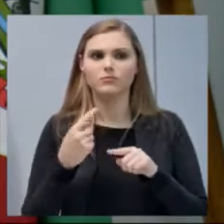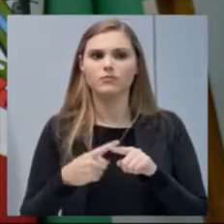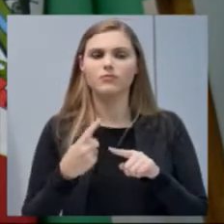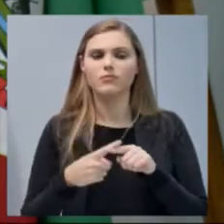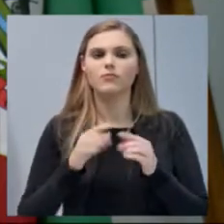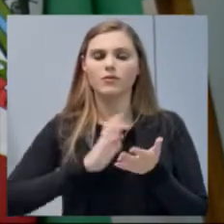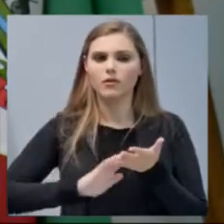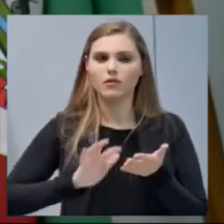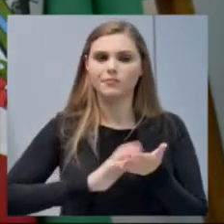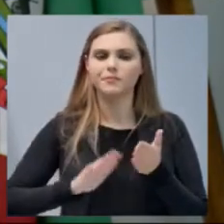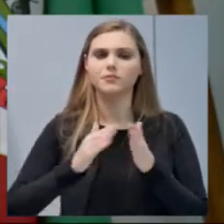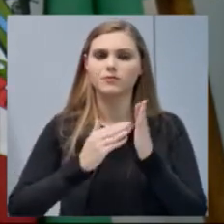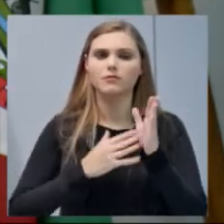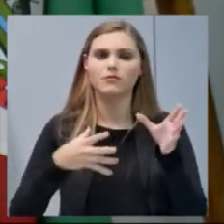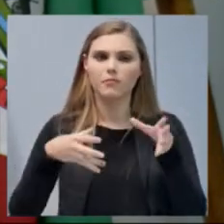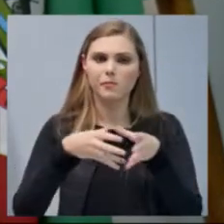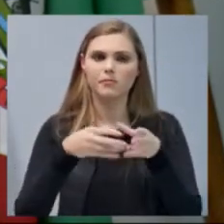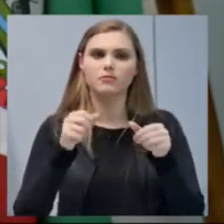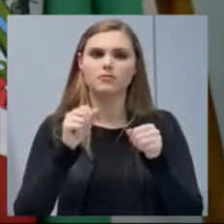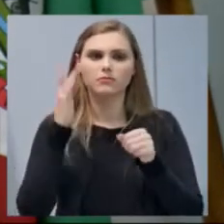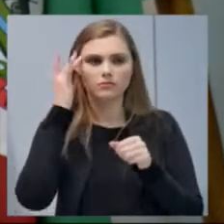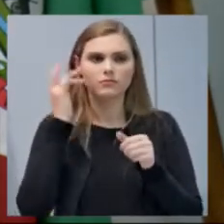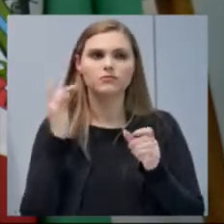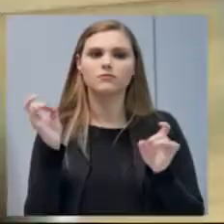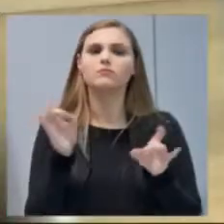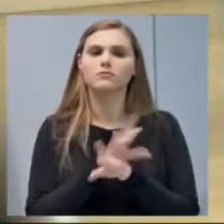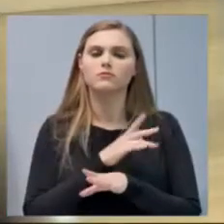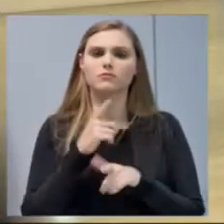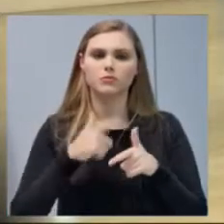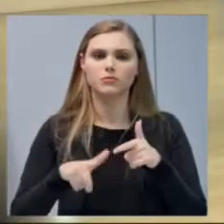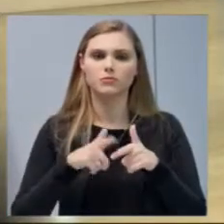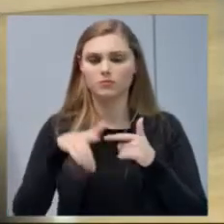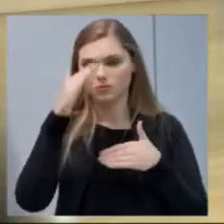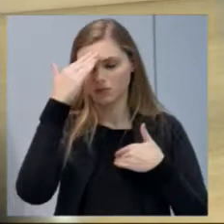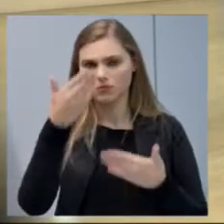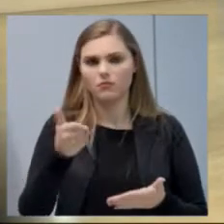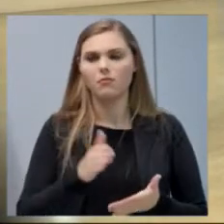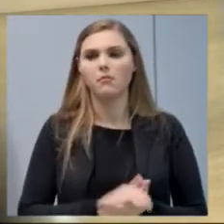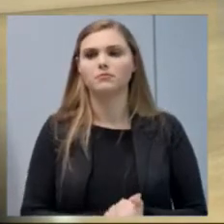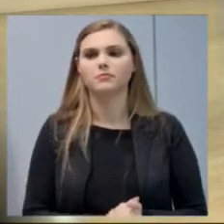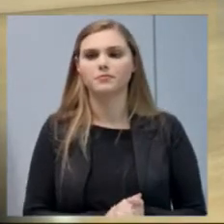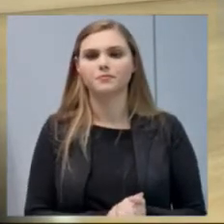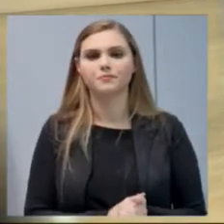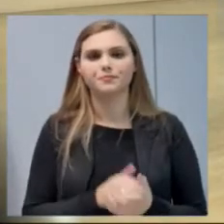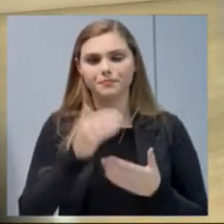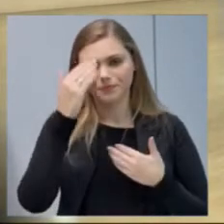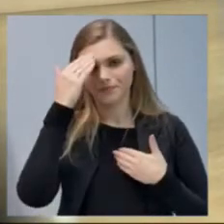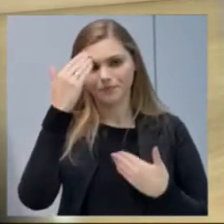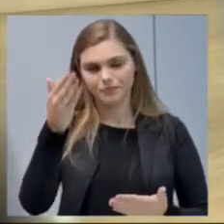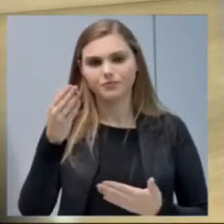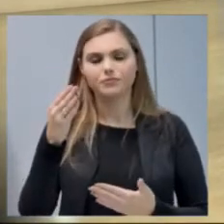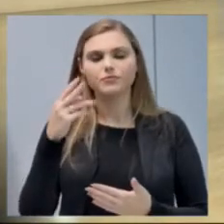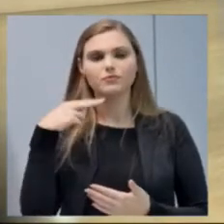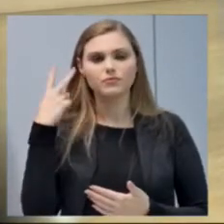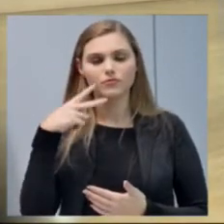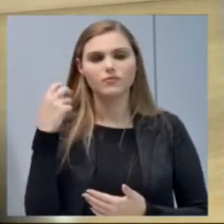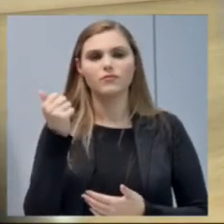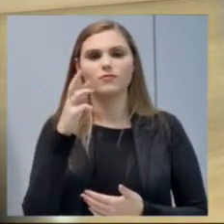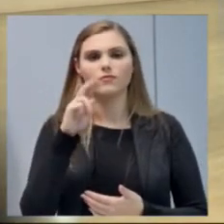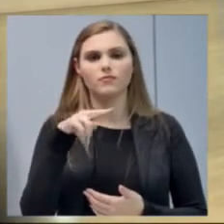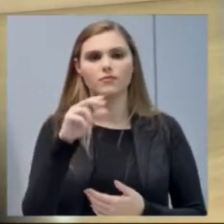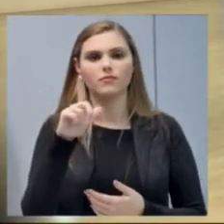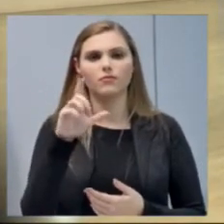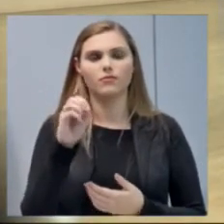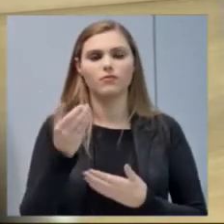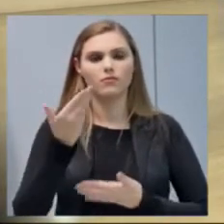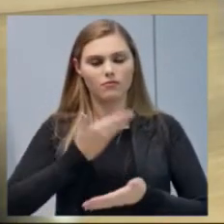equipe, vai se conseguir resolver esse problema. Obrigado. Agradeço ao vereador Arnaldo pela parte. Com certeza,